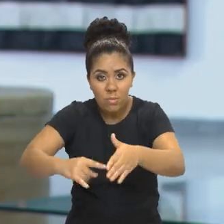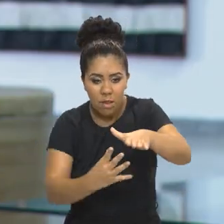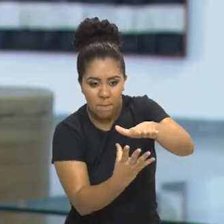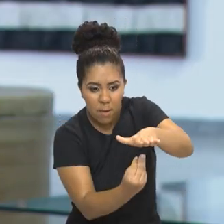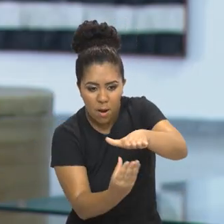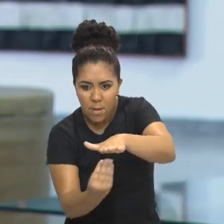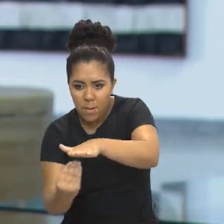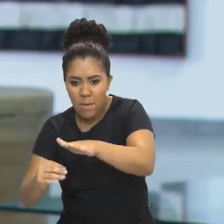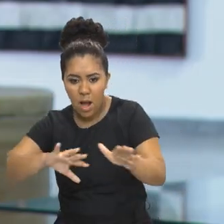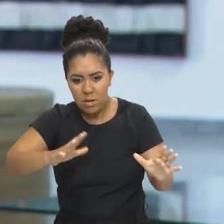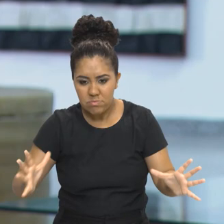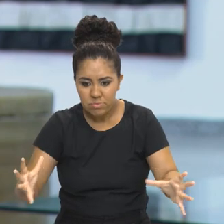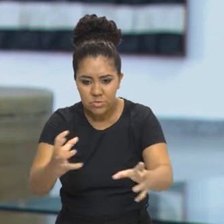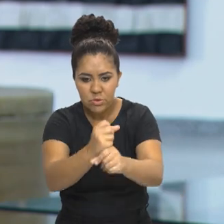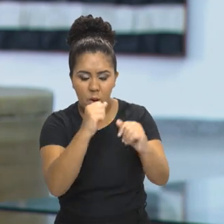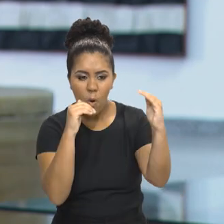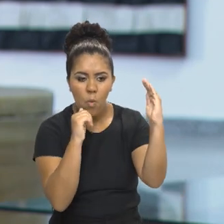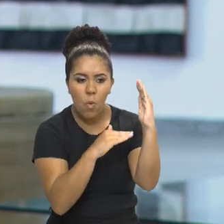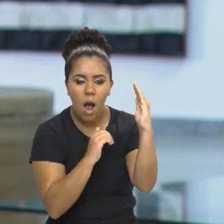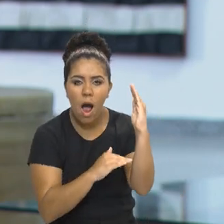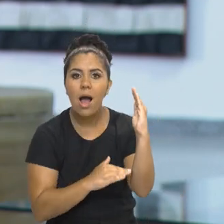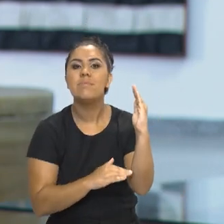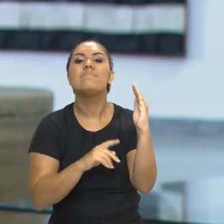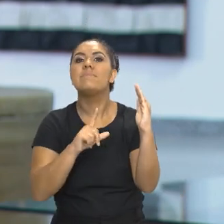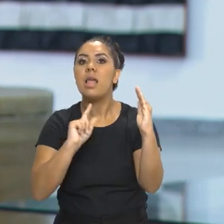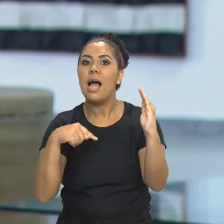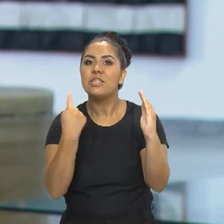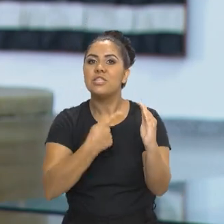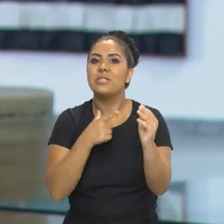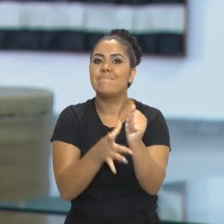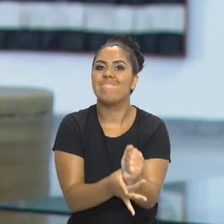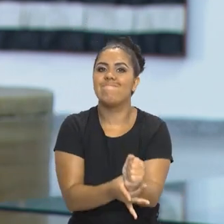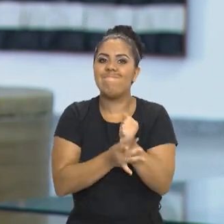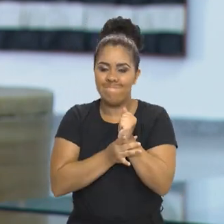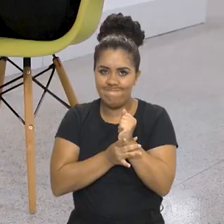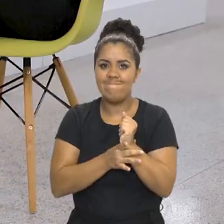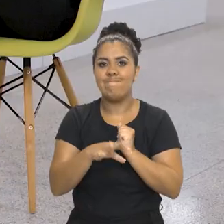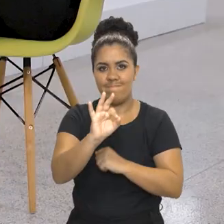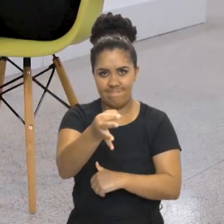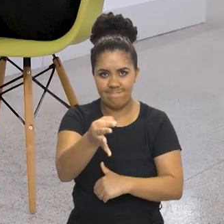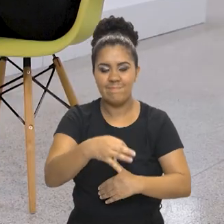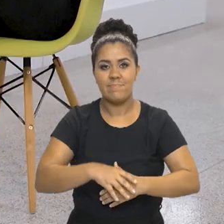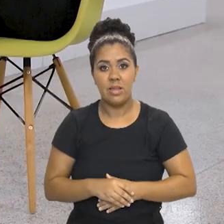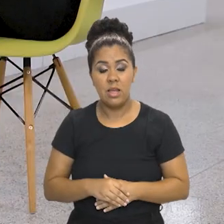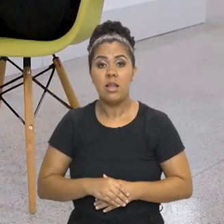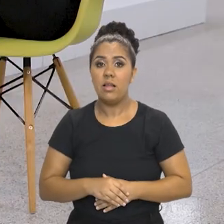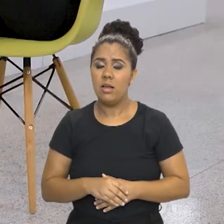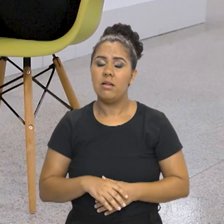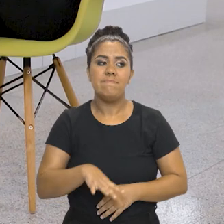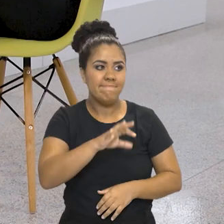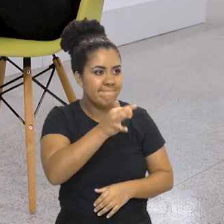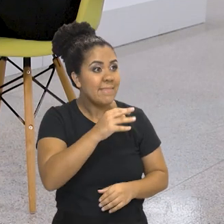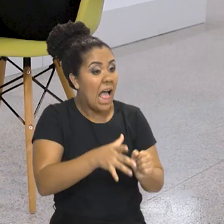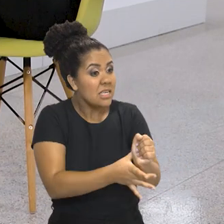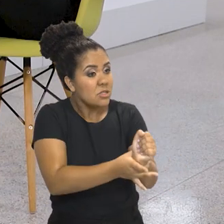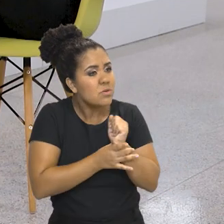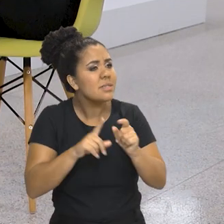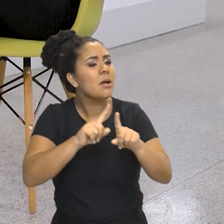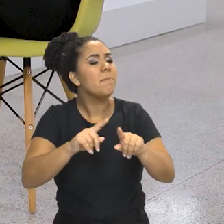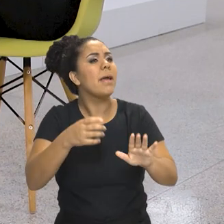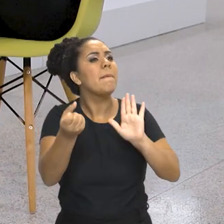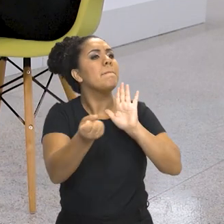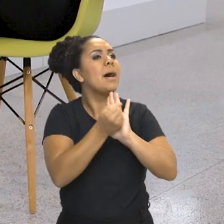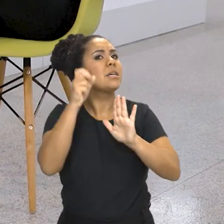e coloca isso num repositório, a gente também está garantindo a segurança desse acervo, de alguma forma. A segurança e, assim, a